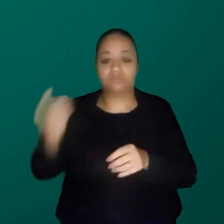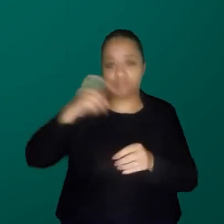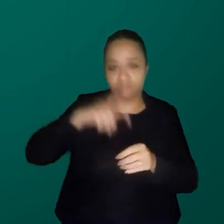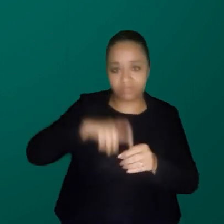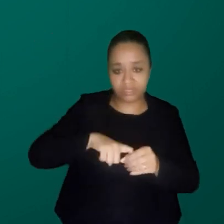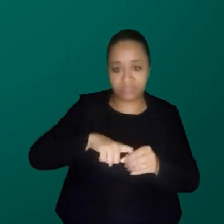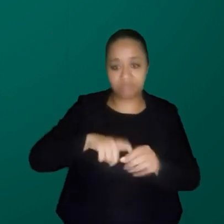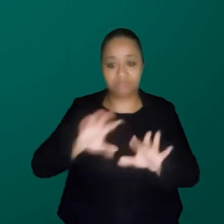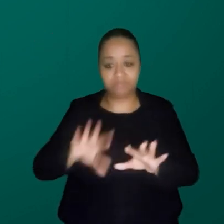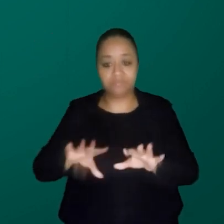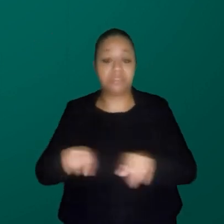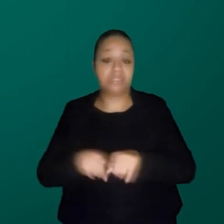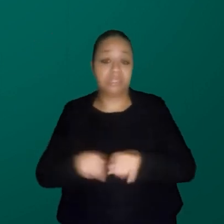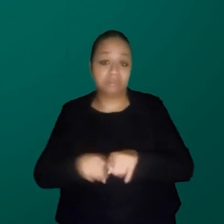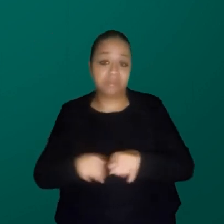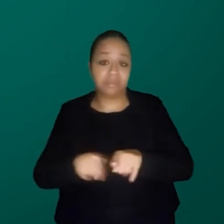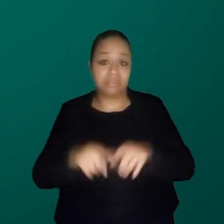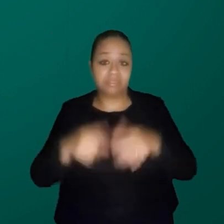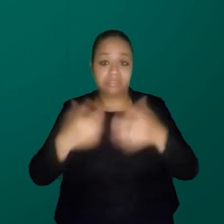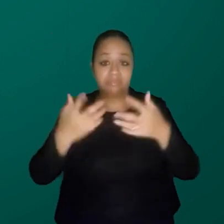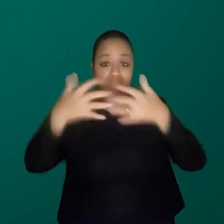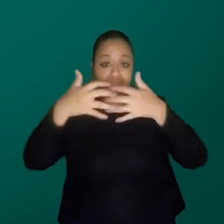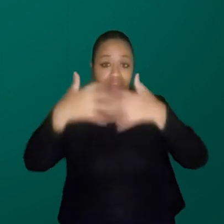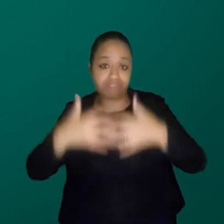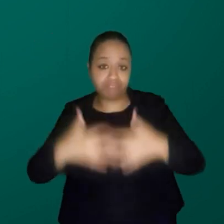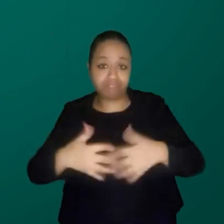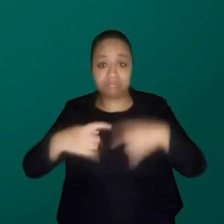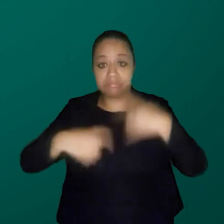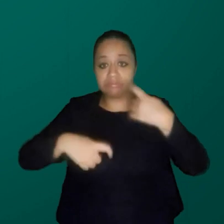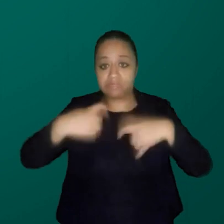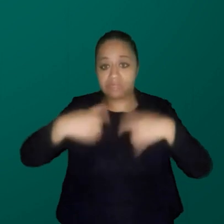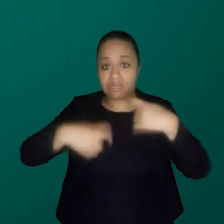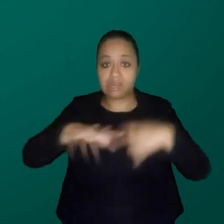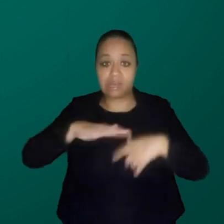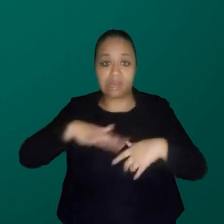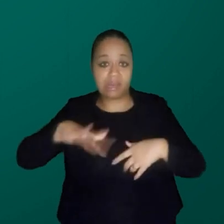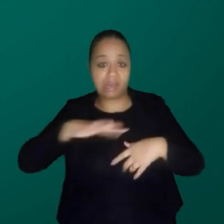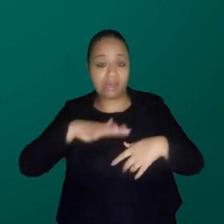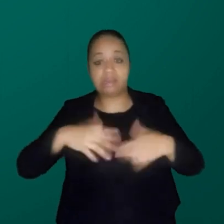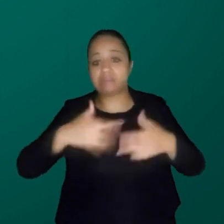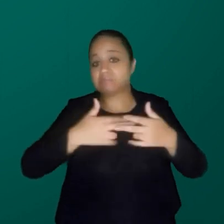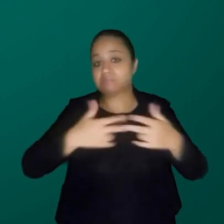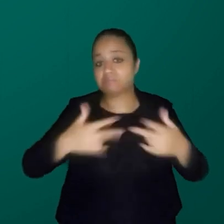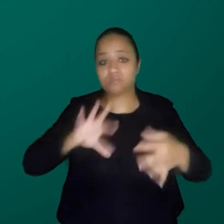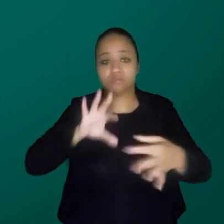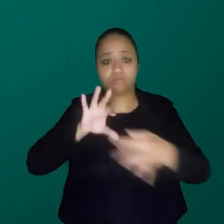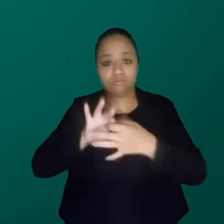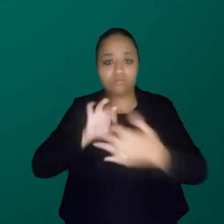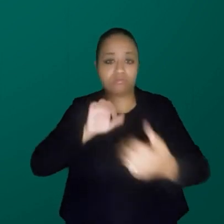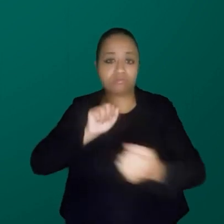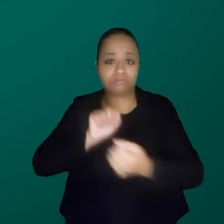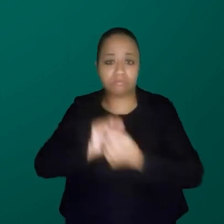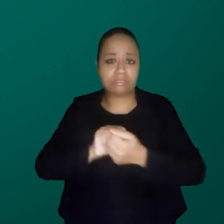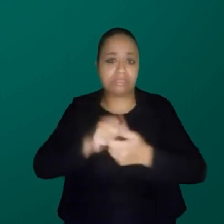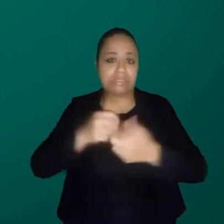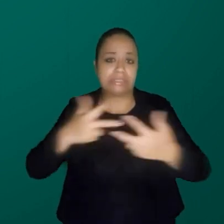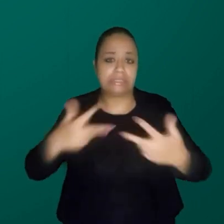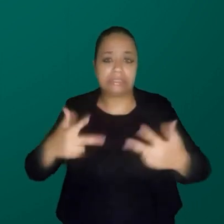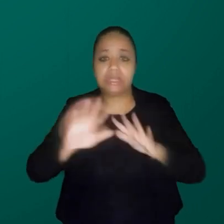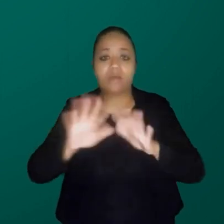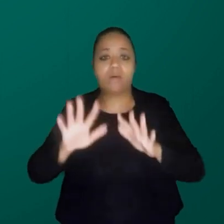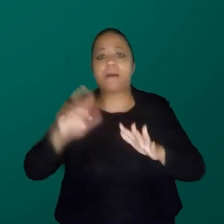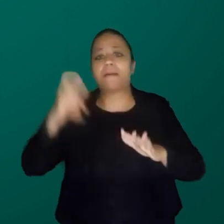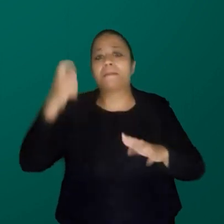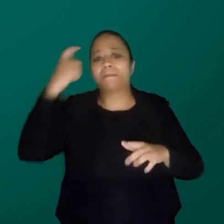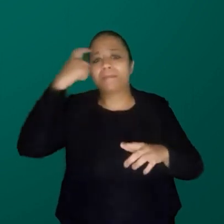tarefinha de casa. E interseccionalidade. Não vamos falar que interseccionalidade é uma junção de opressões. A gente vai pensar